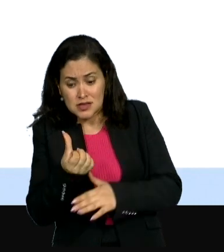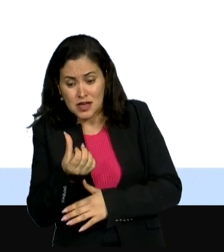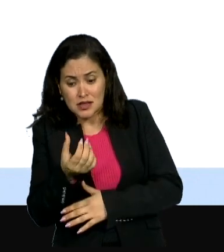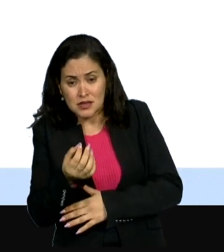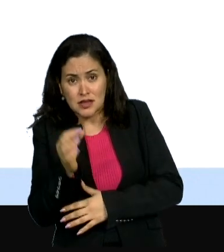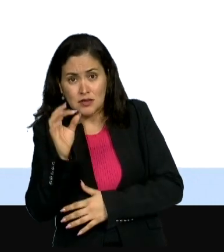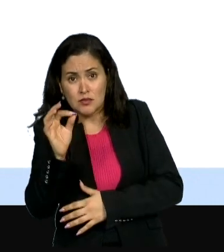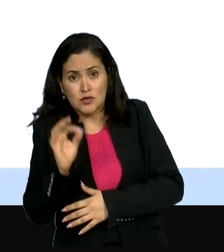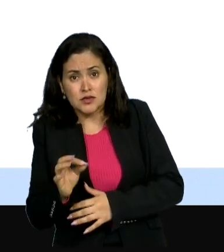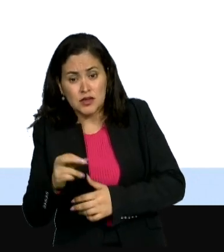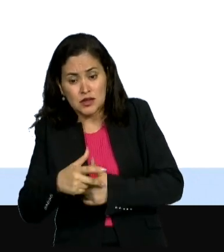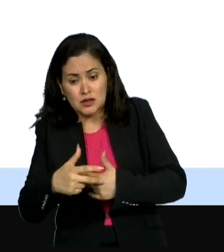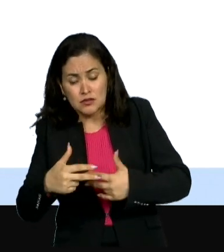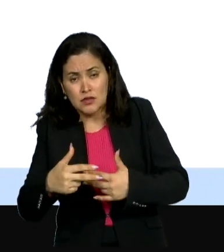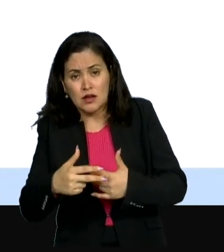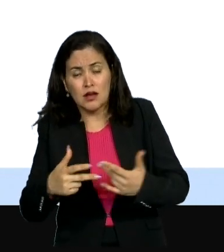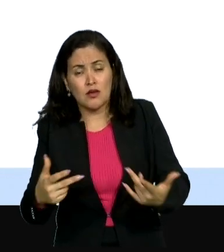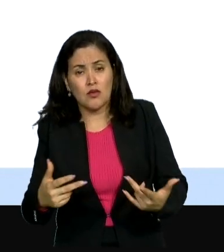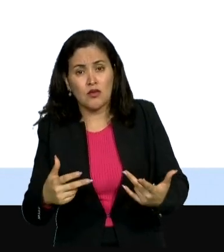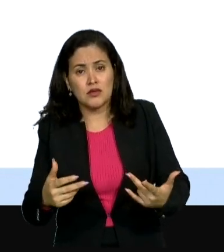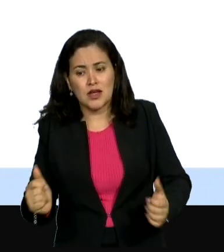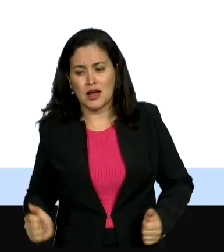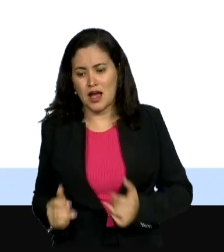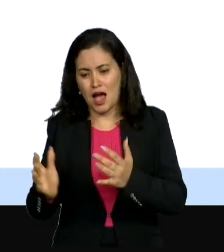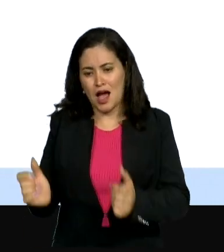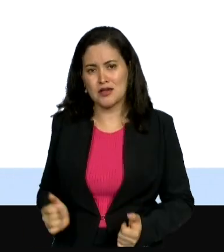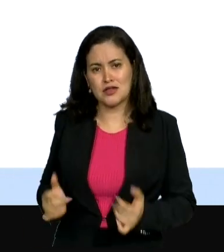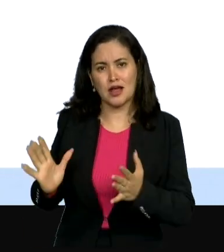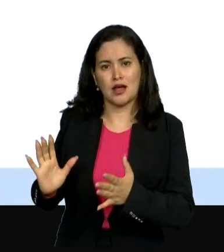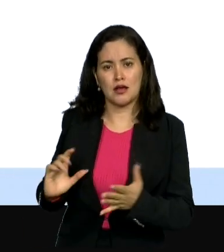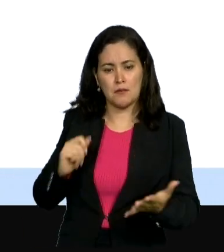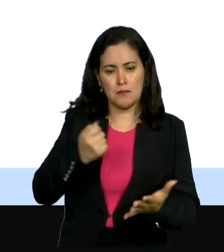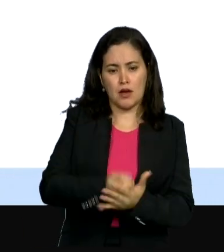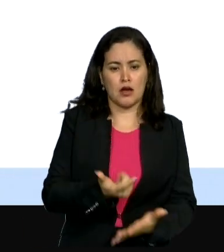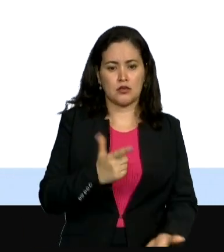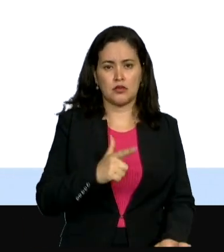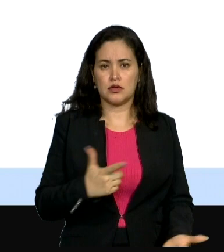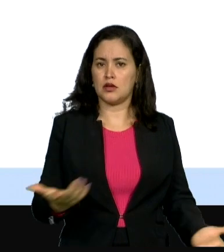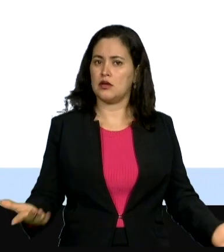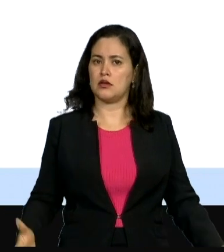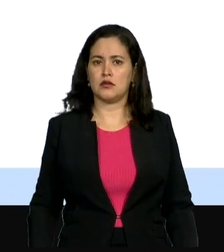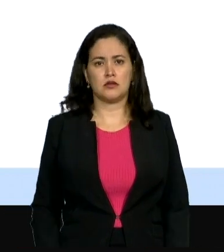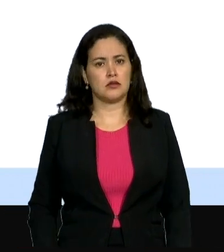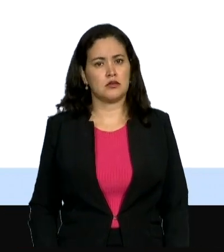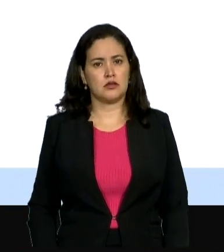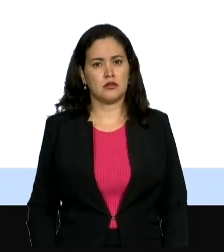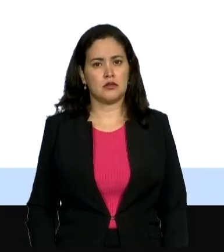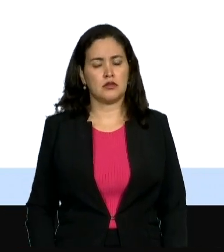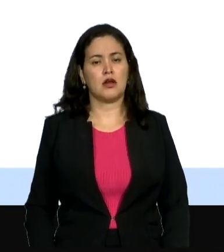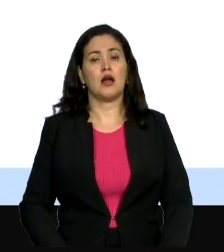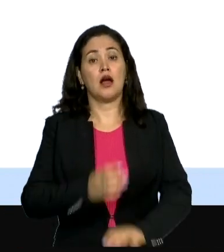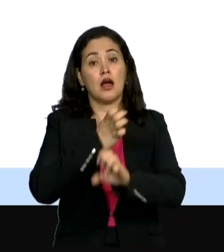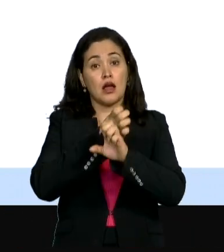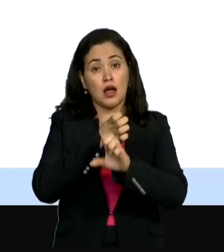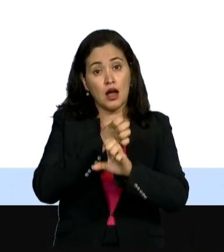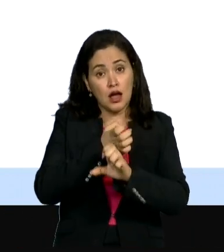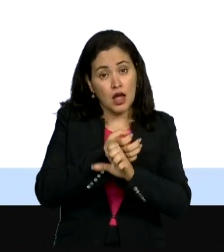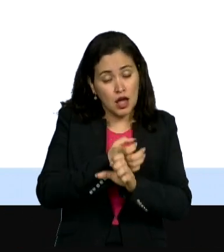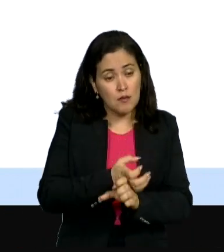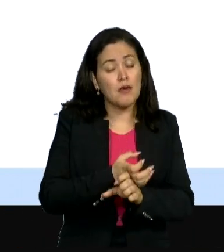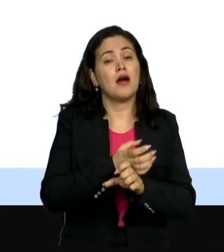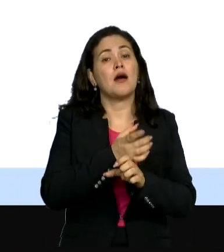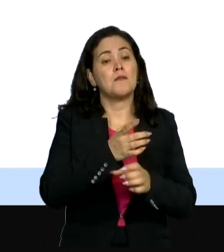cobrado, é desperdiçado. Somente 40% do que a CAEMA trata, capita e distribui é